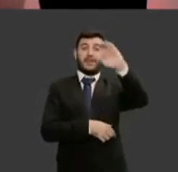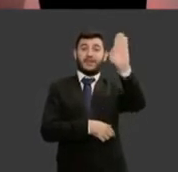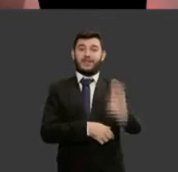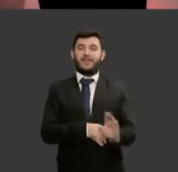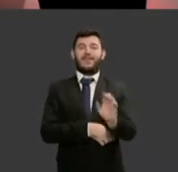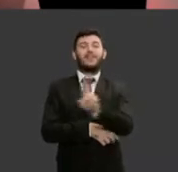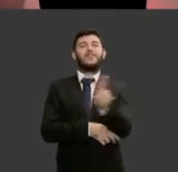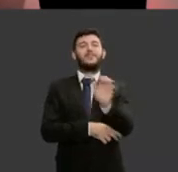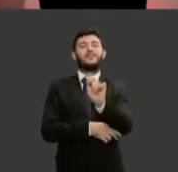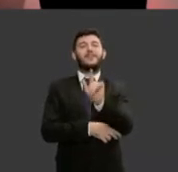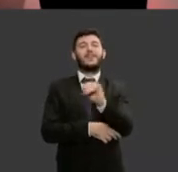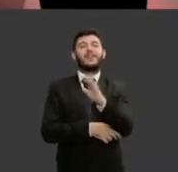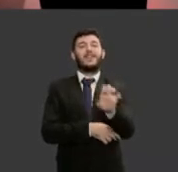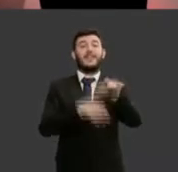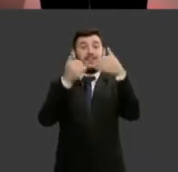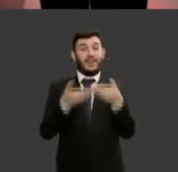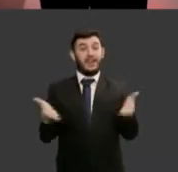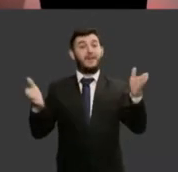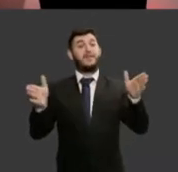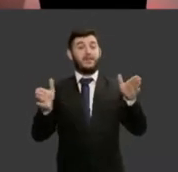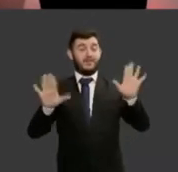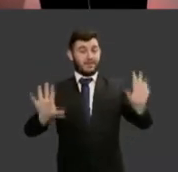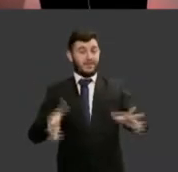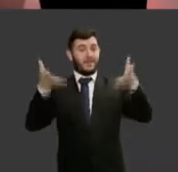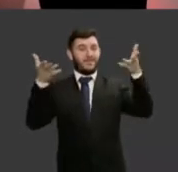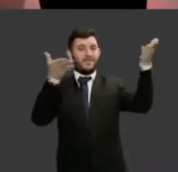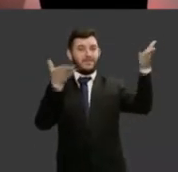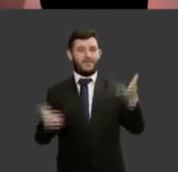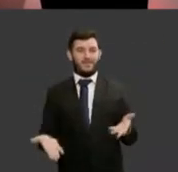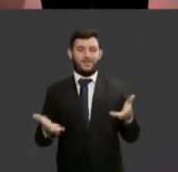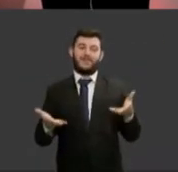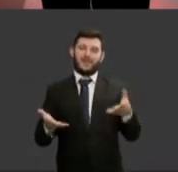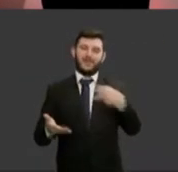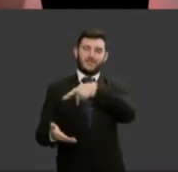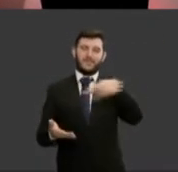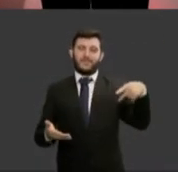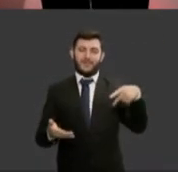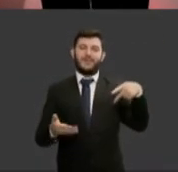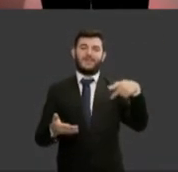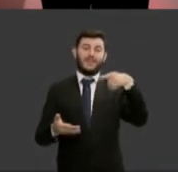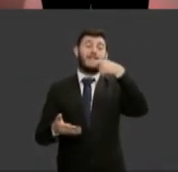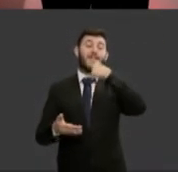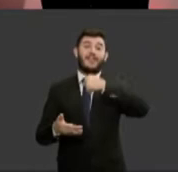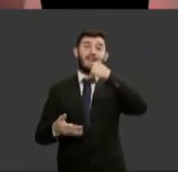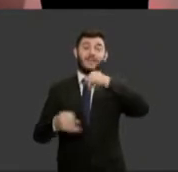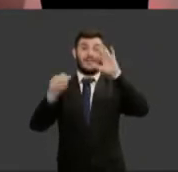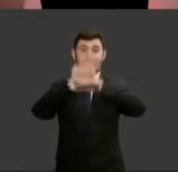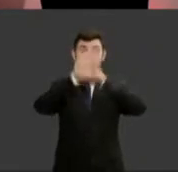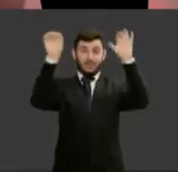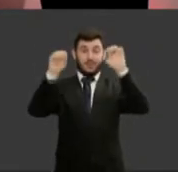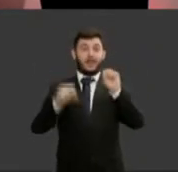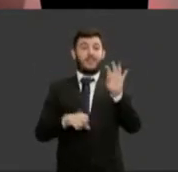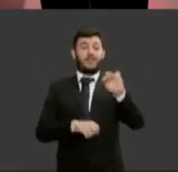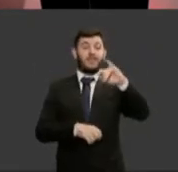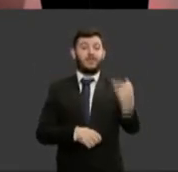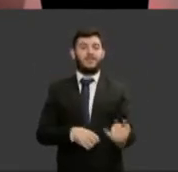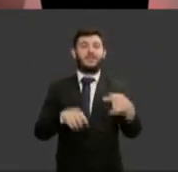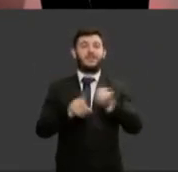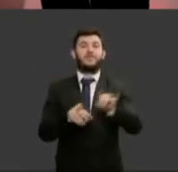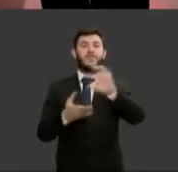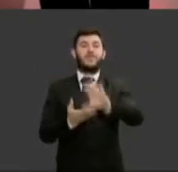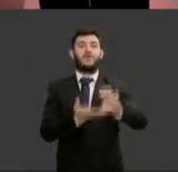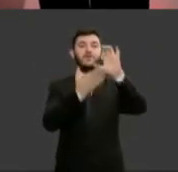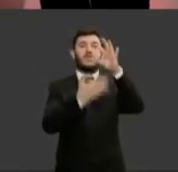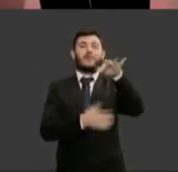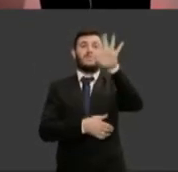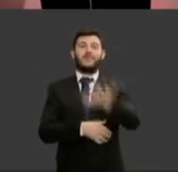E para fazer a abertura deste evento, eu convido o presidente do Superior Tribunal de Justiça e do Conselho da Justiça Federal,